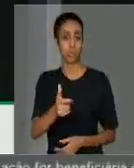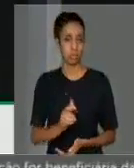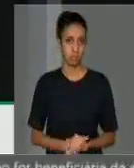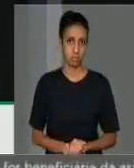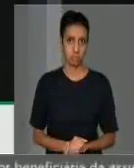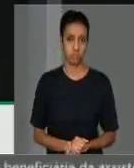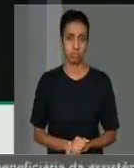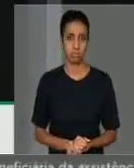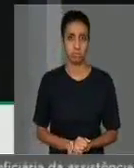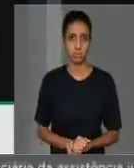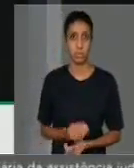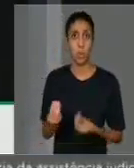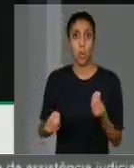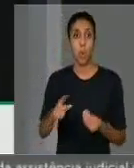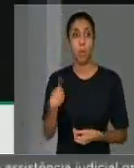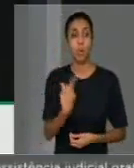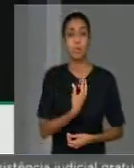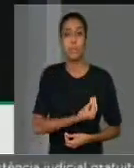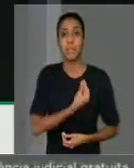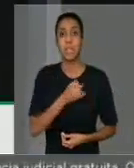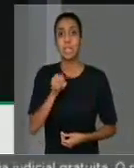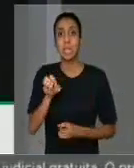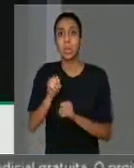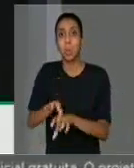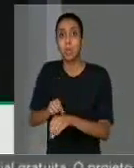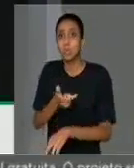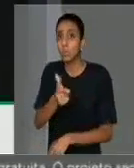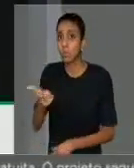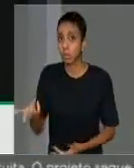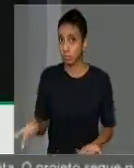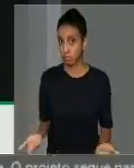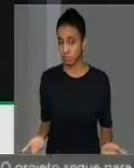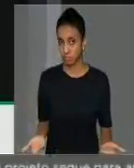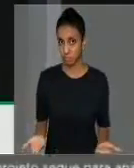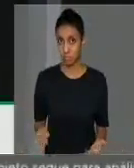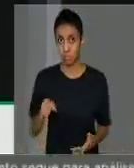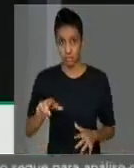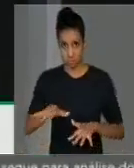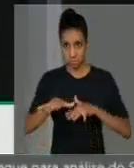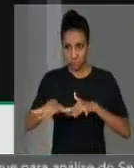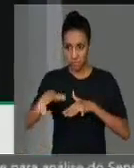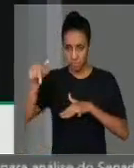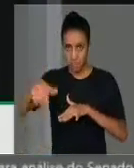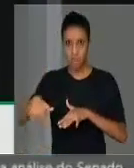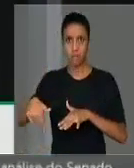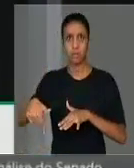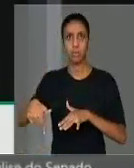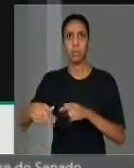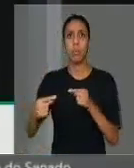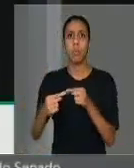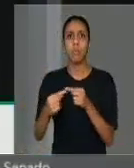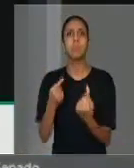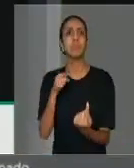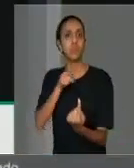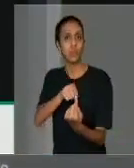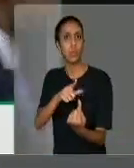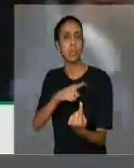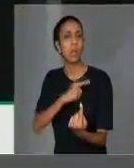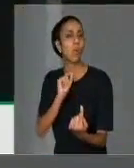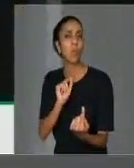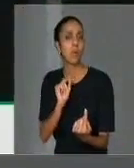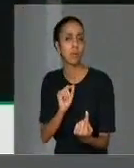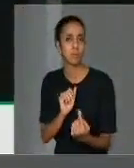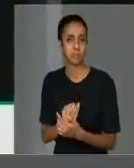O que seria de todos nós sem educação? Esse movimento, essa causa, tem a finalidade de